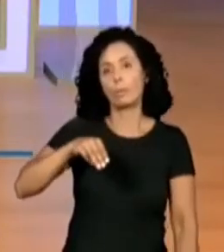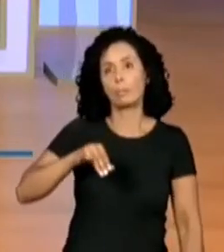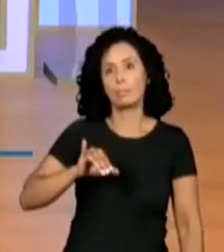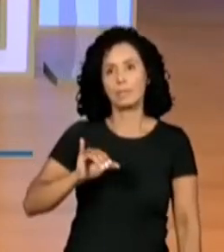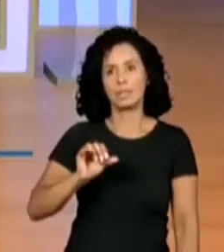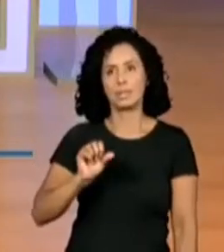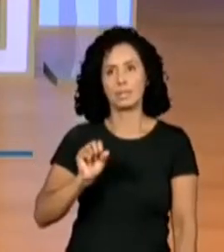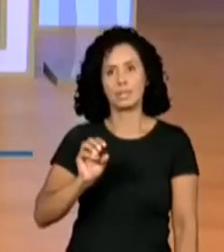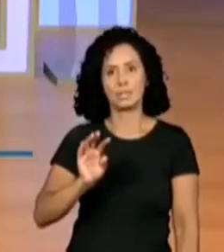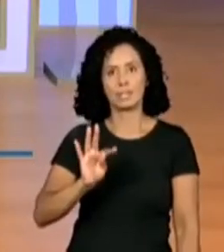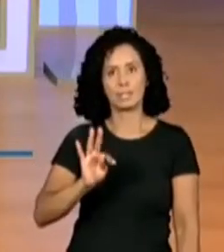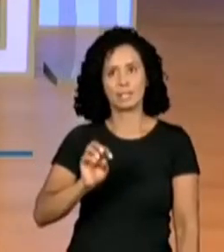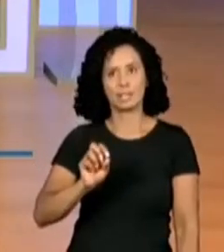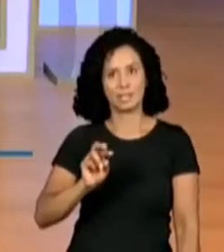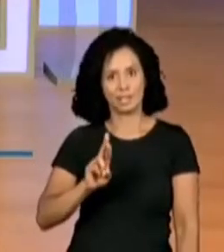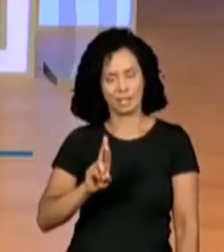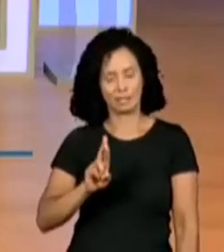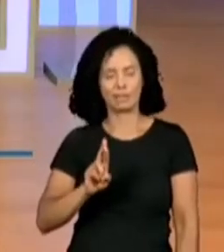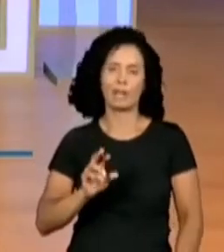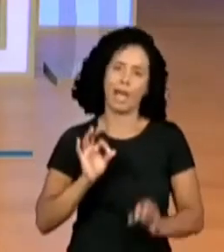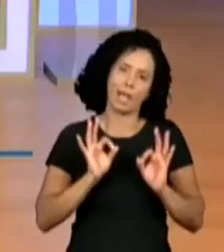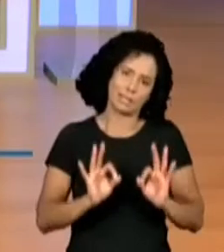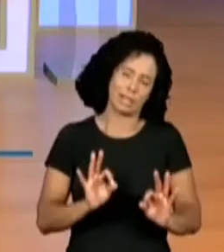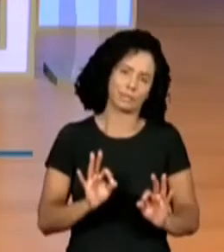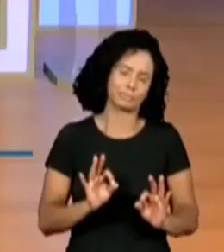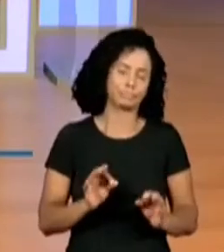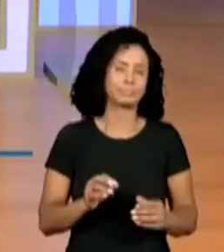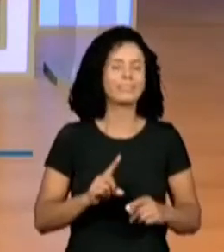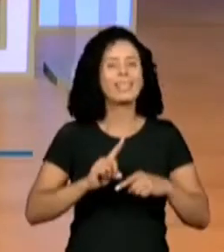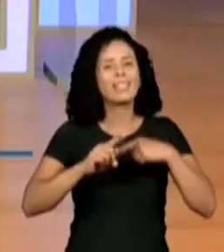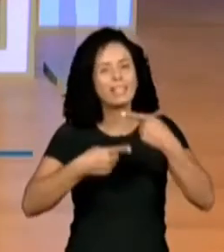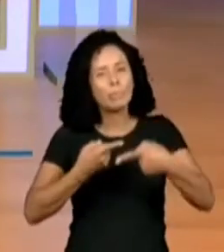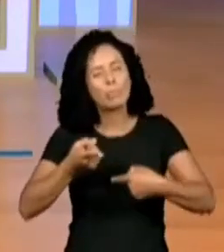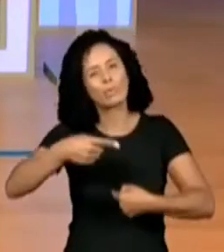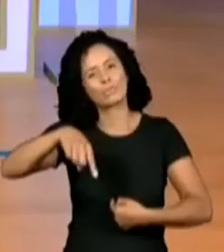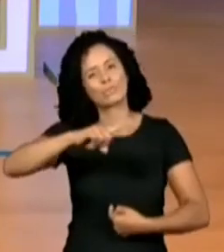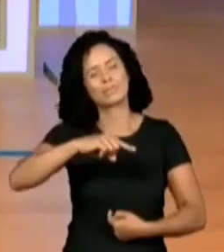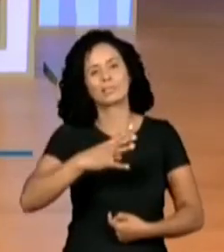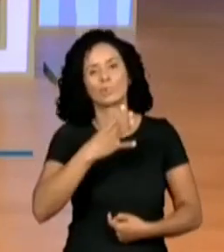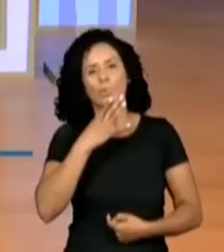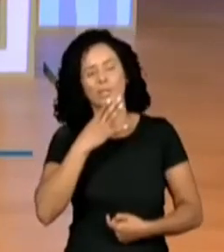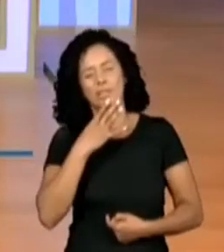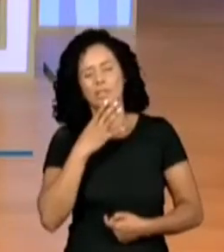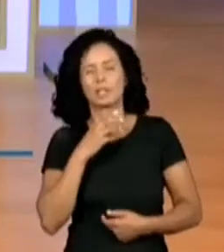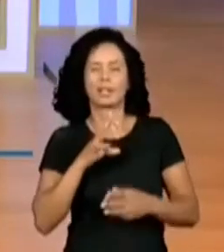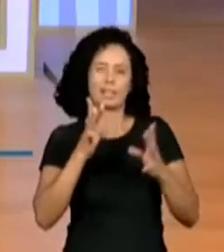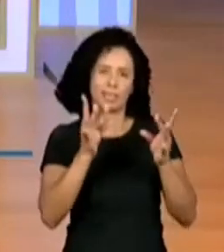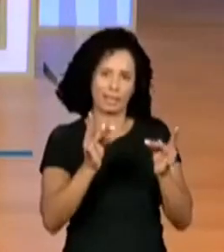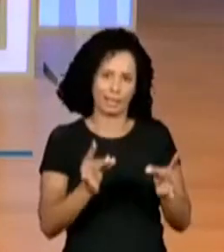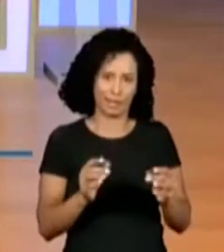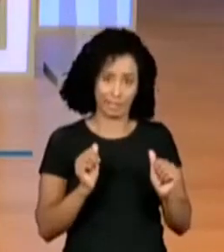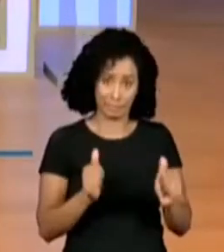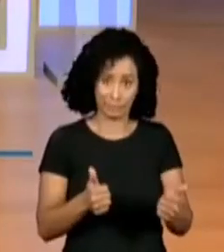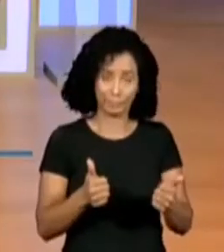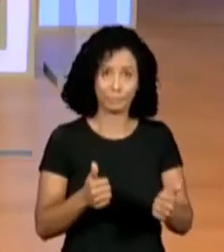quem estiver ali. Legal? Depois a gente vai ver esses títulos com um pouco mais de detalhes. Alright? Let's go on. Então,